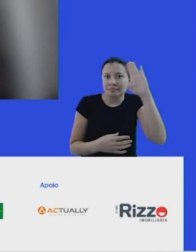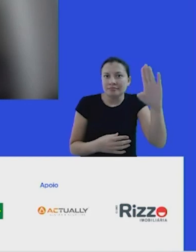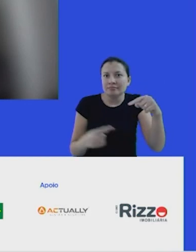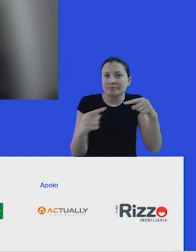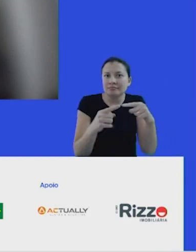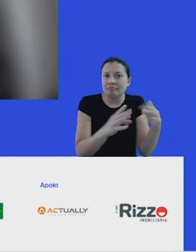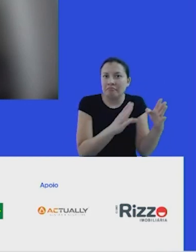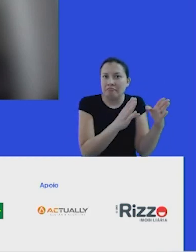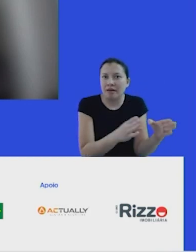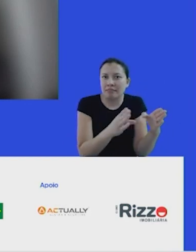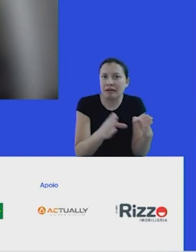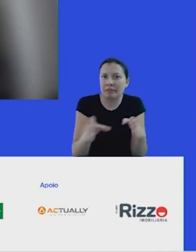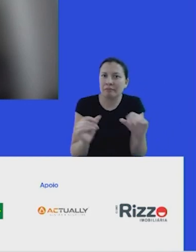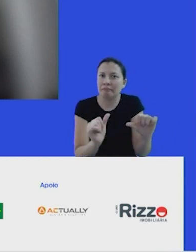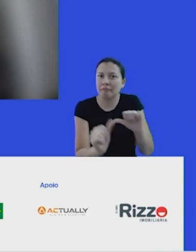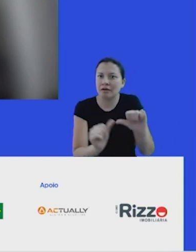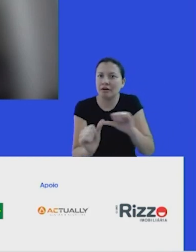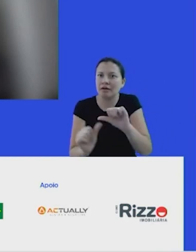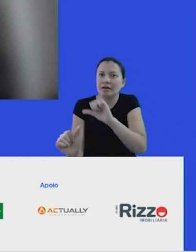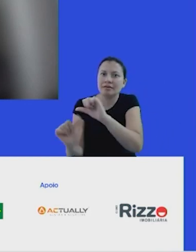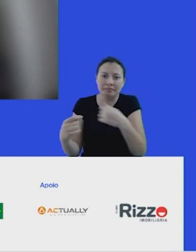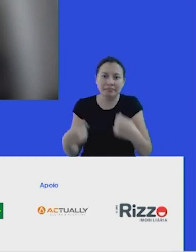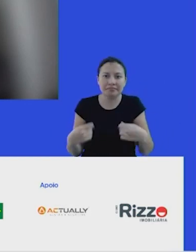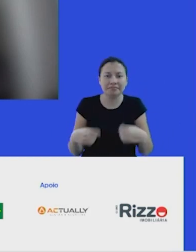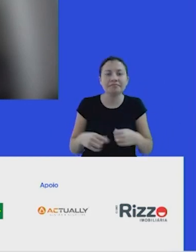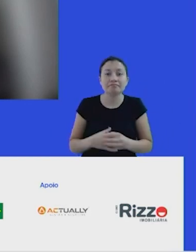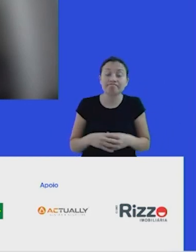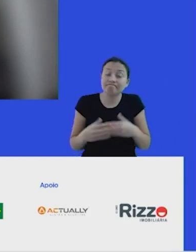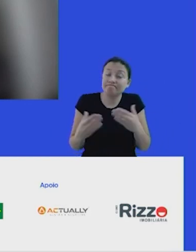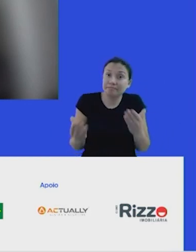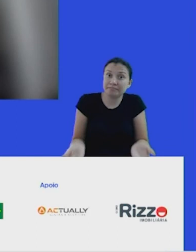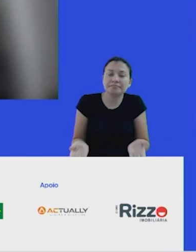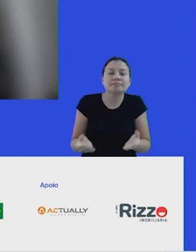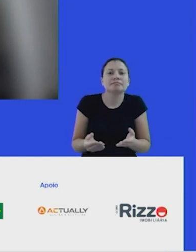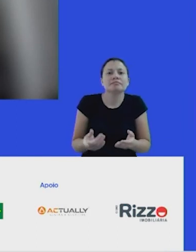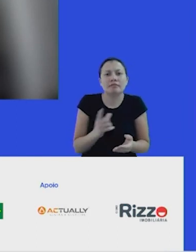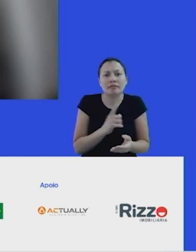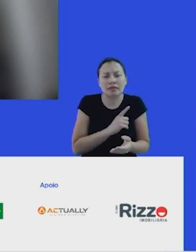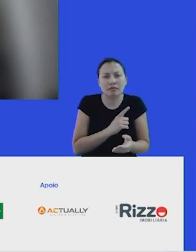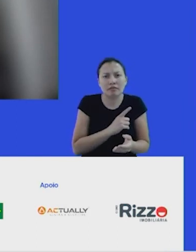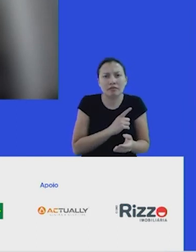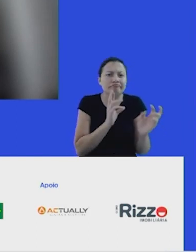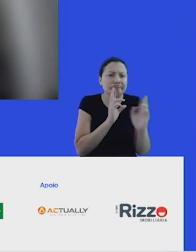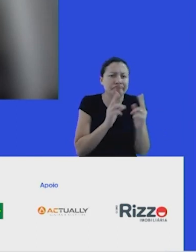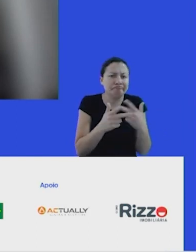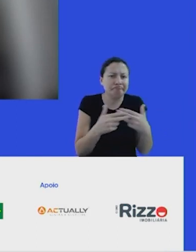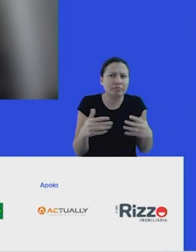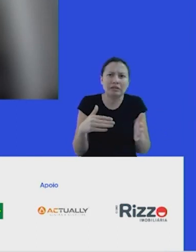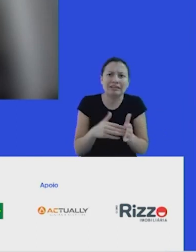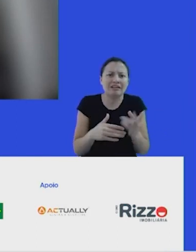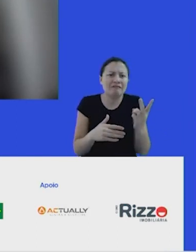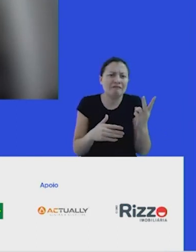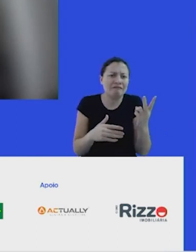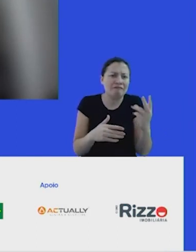precisam se transformar na sua essência, né? Então, muitas soluções, quando a gente olha uma jornada até 20, 50, a gente